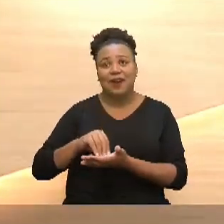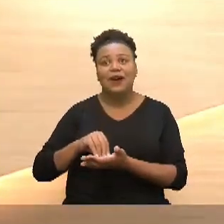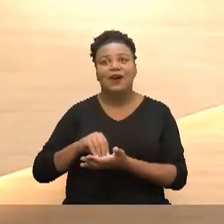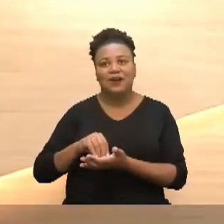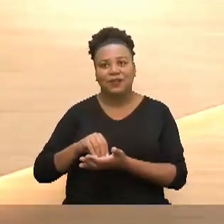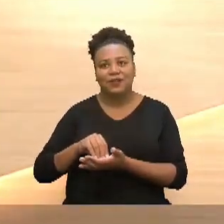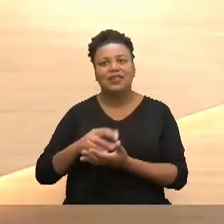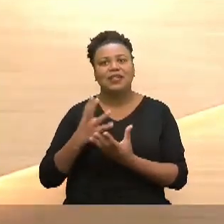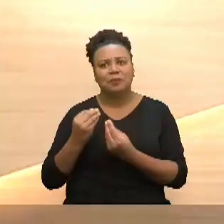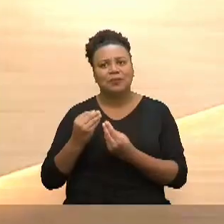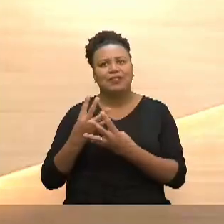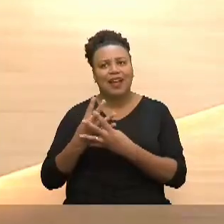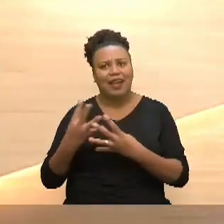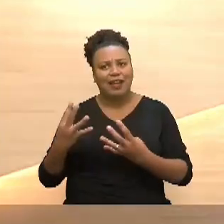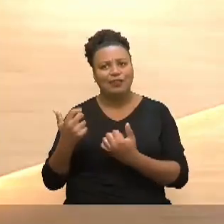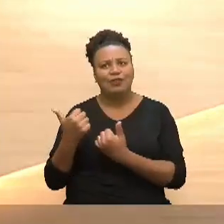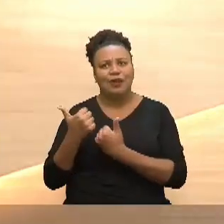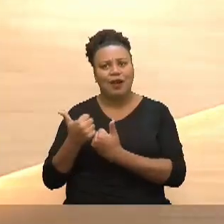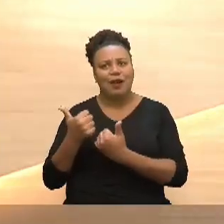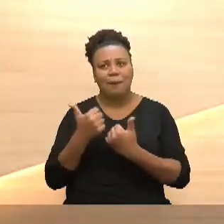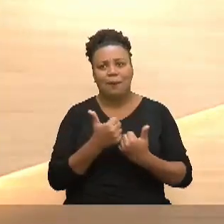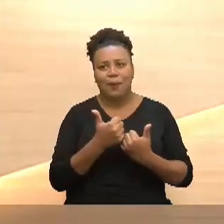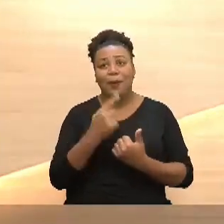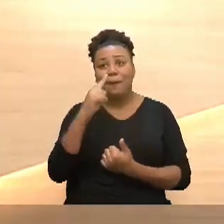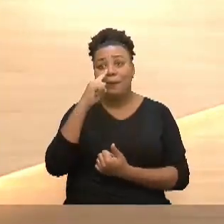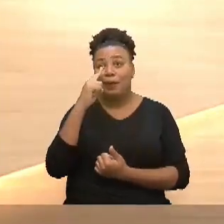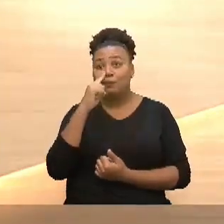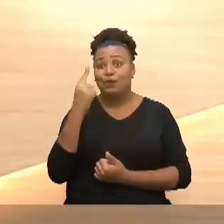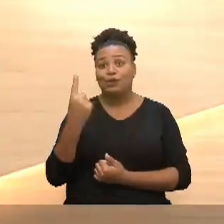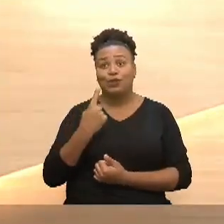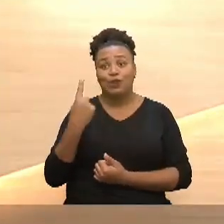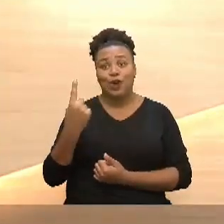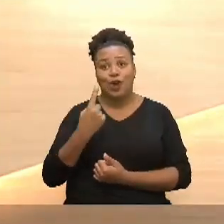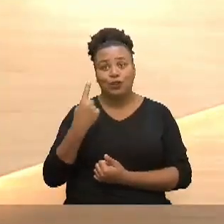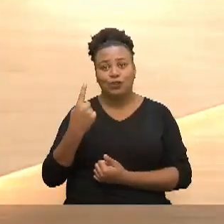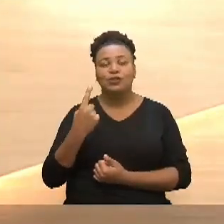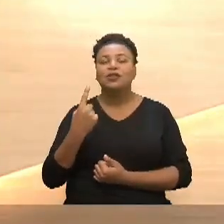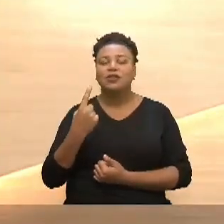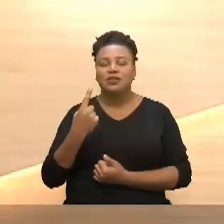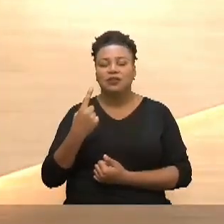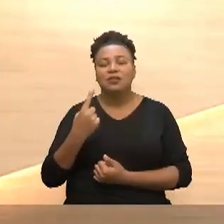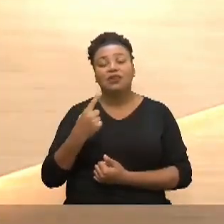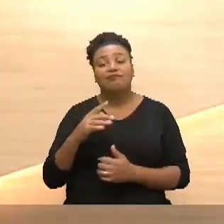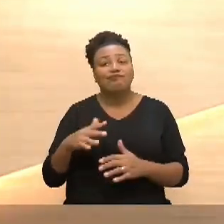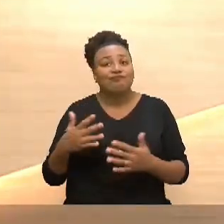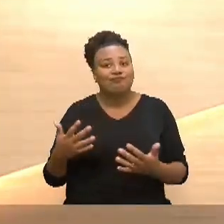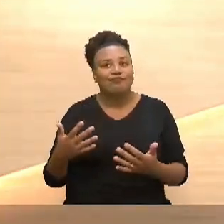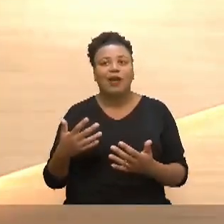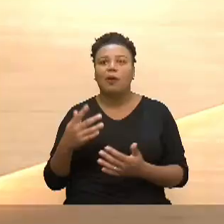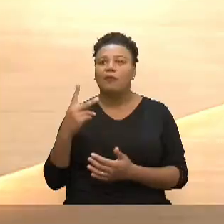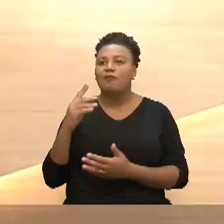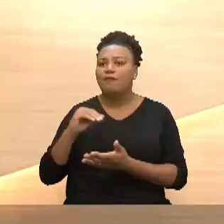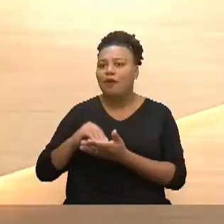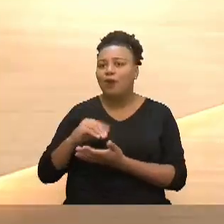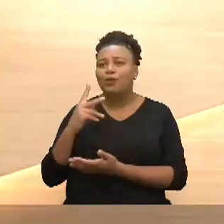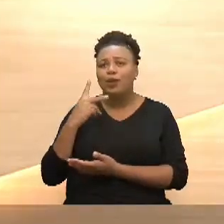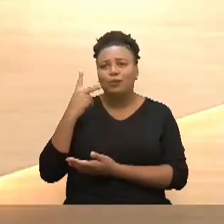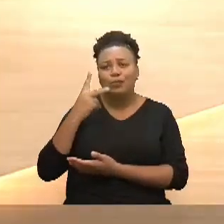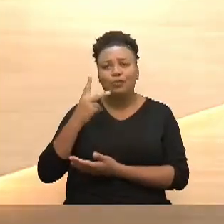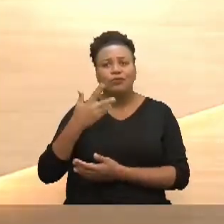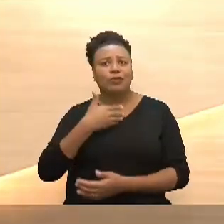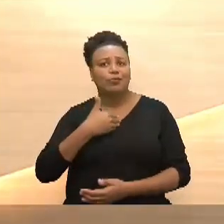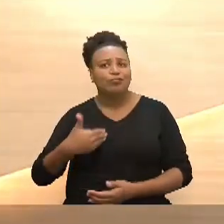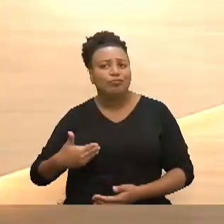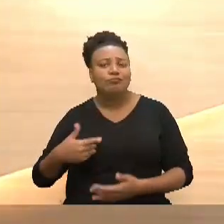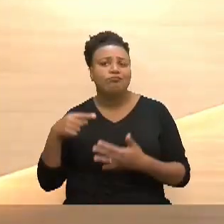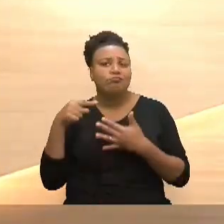rede de apoio para as mães solo enfim políticas públicas e tudo mais